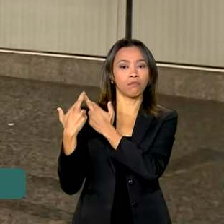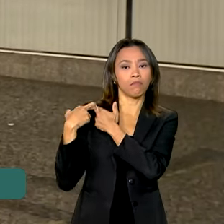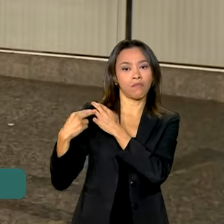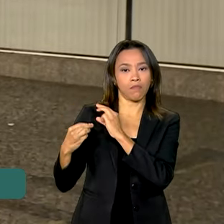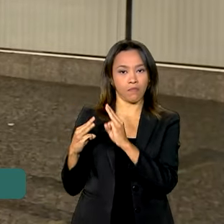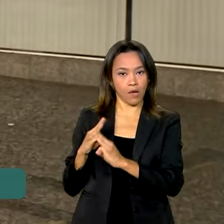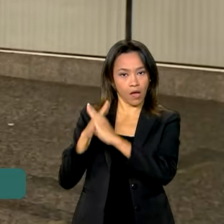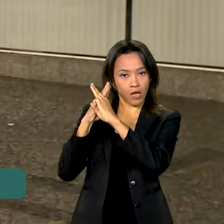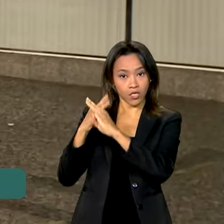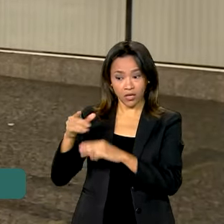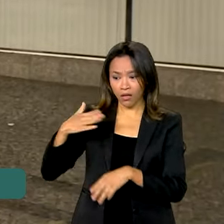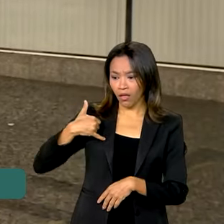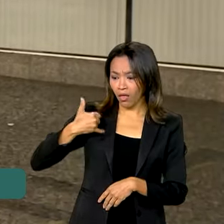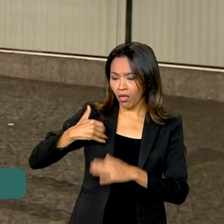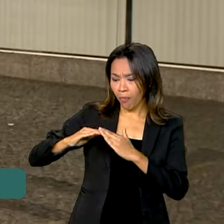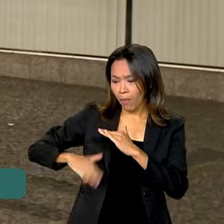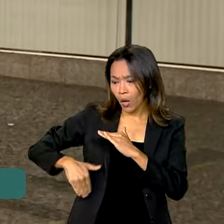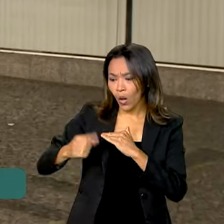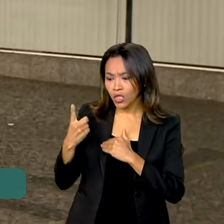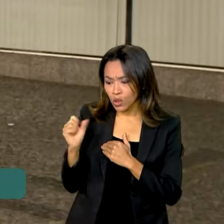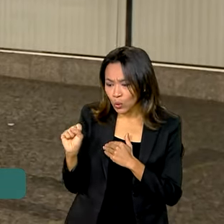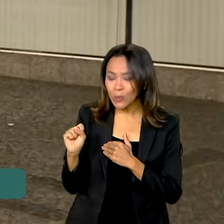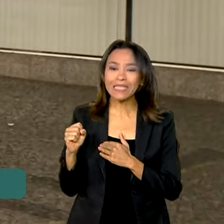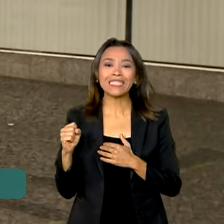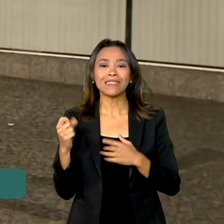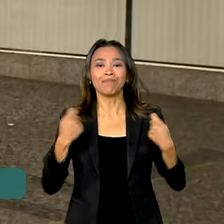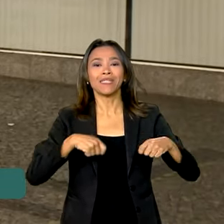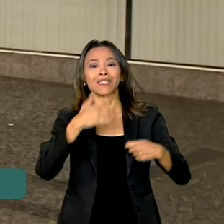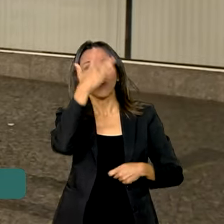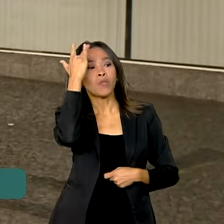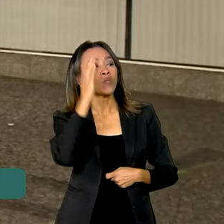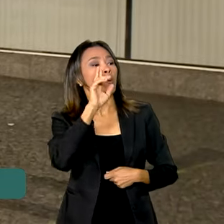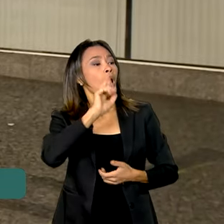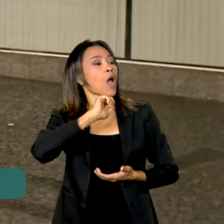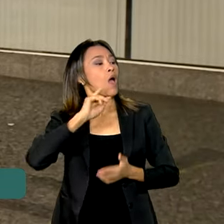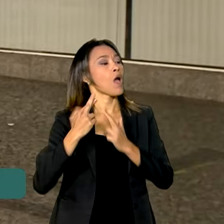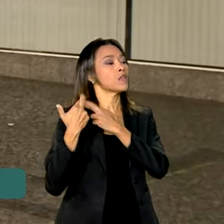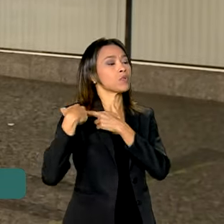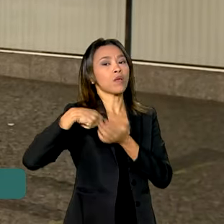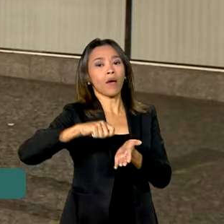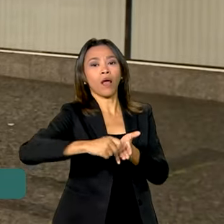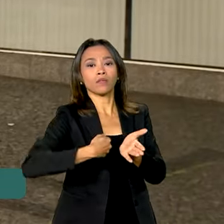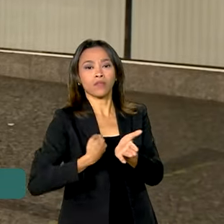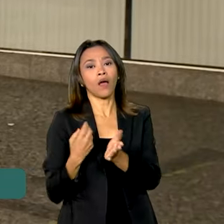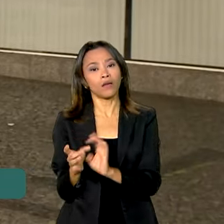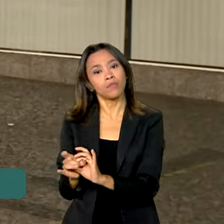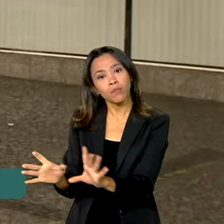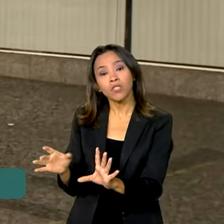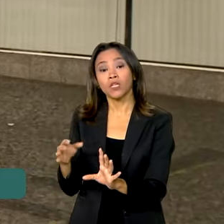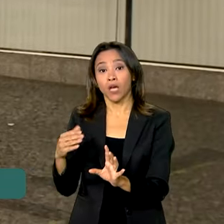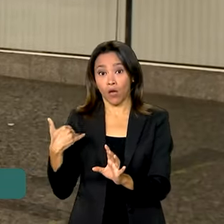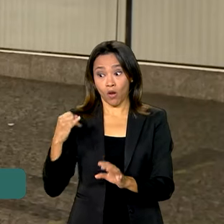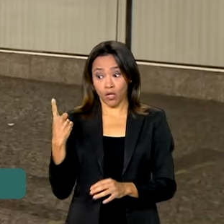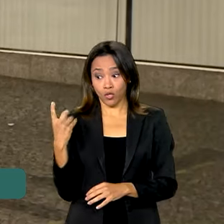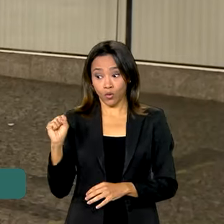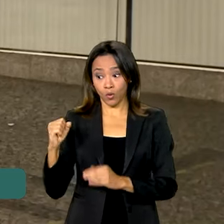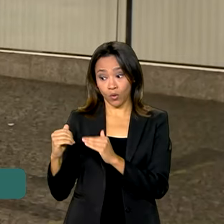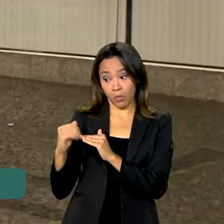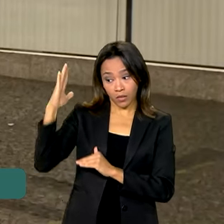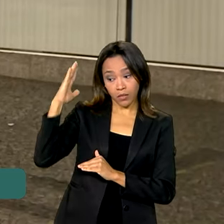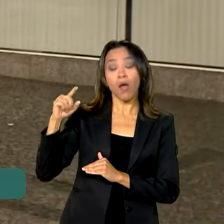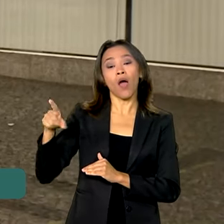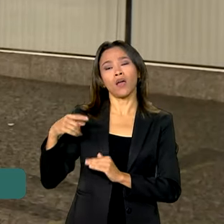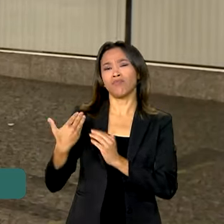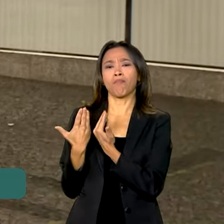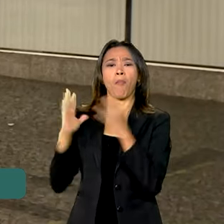aluno for menor de idade, precisa da autorização do responsável para movimentá-la. Se o aluno tiver 18 anos ou mais, a conta já estará